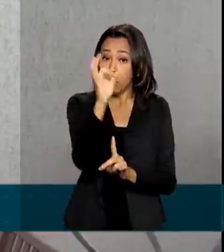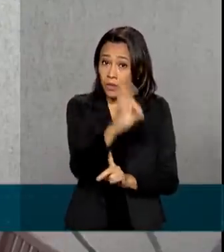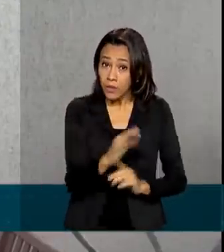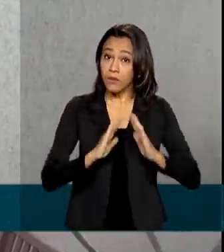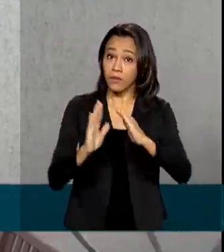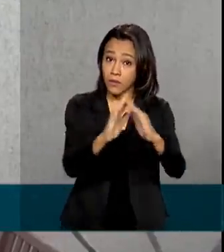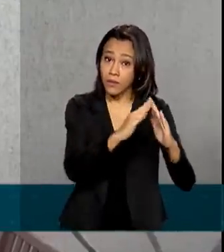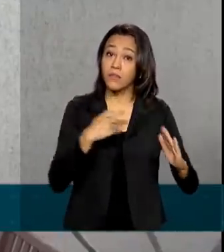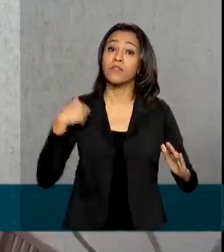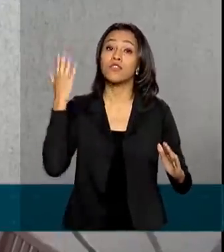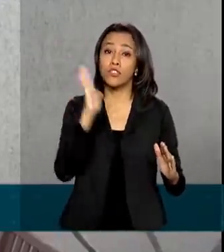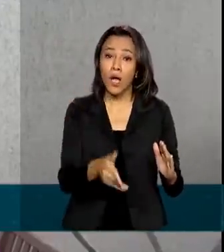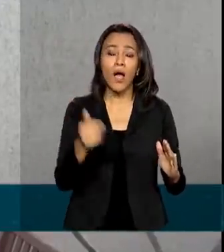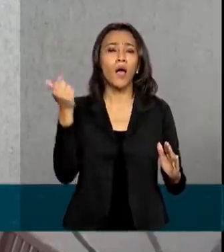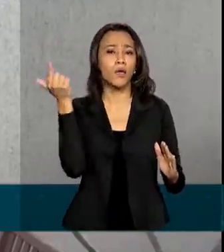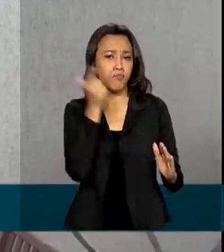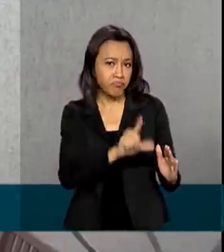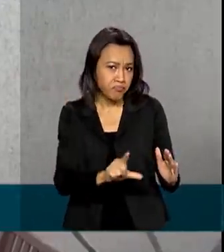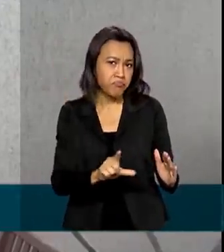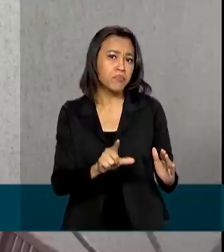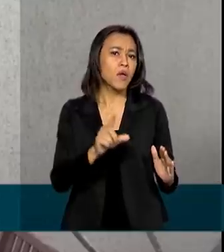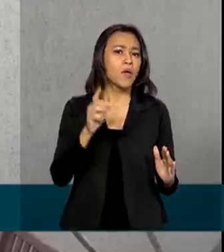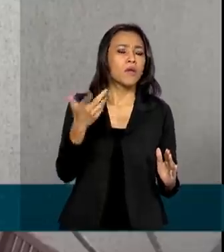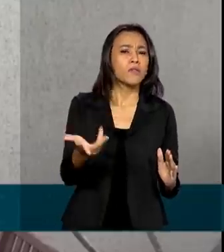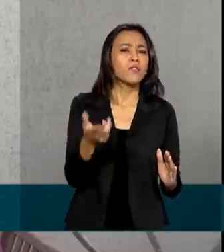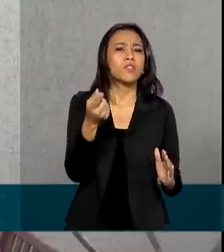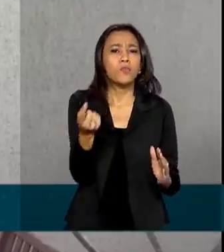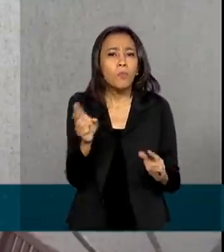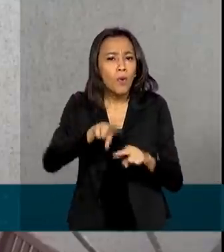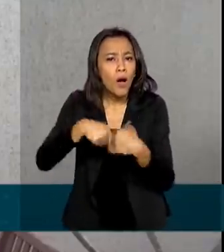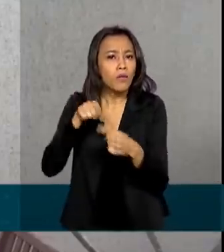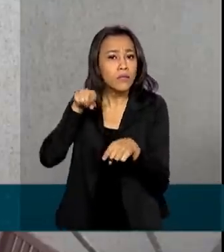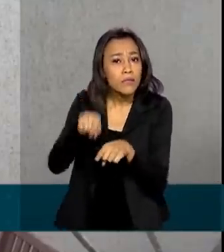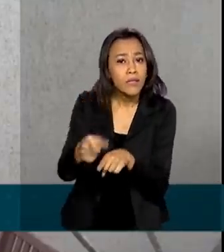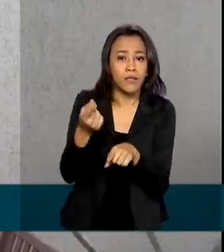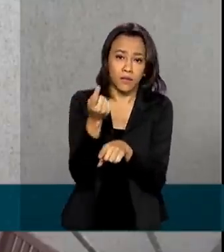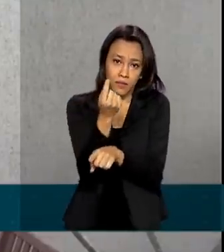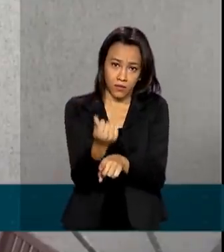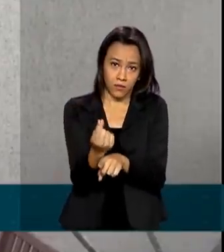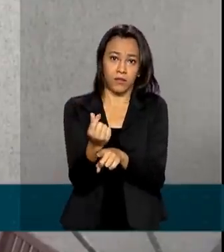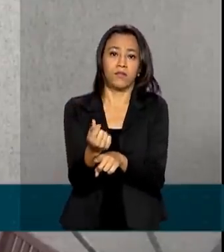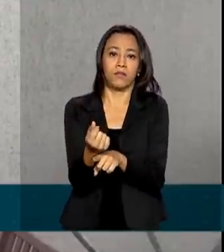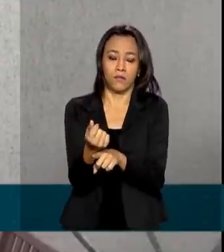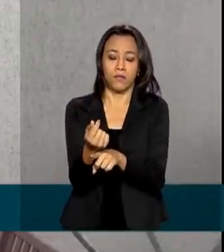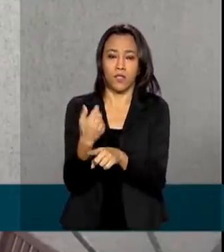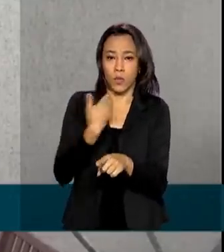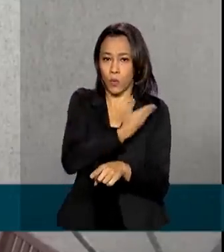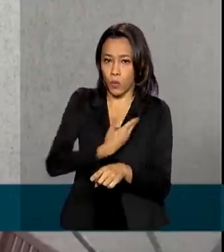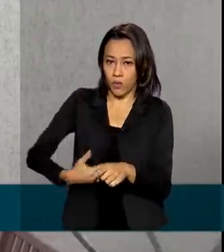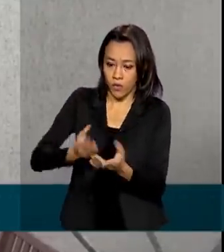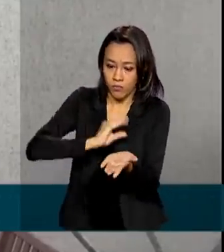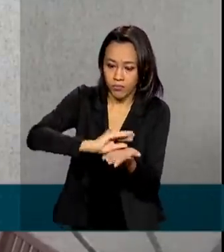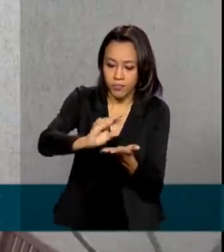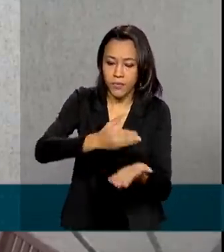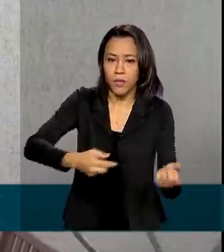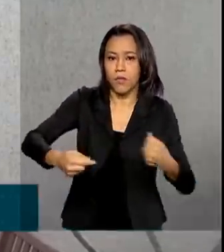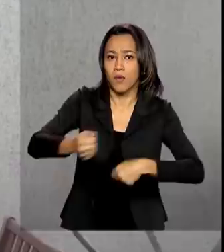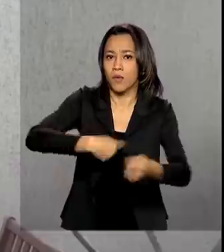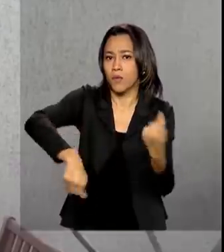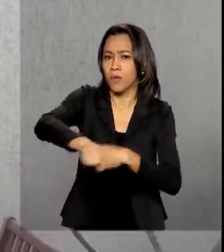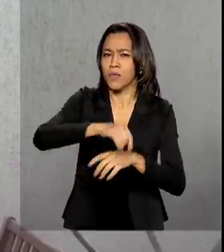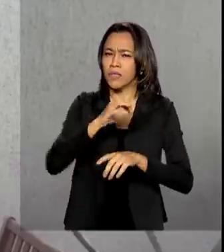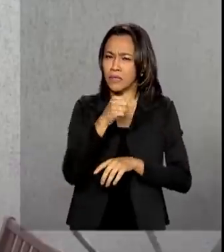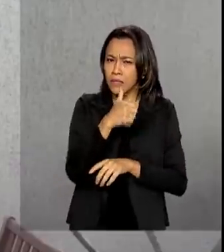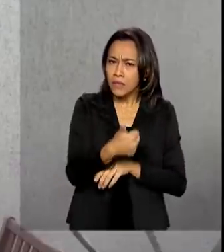beneficiados de alguma forma pela injeção desses recursos na economia. 141 bilhões de